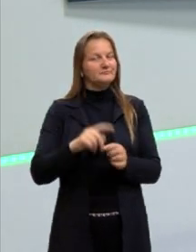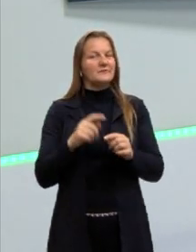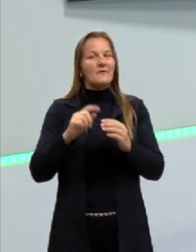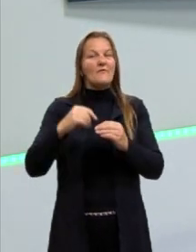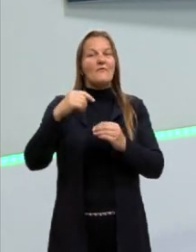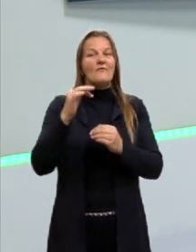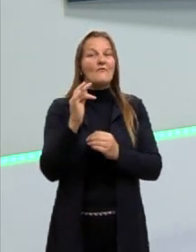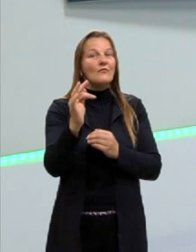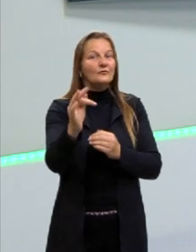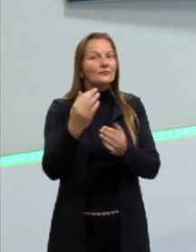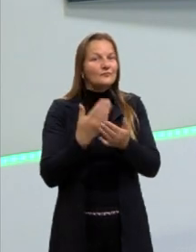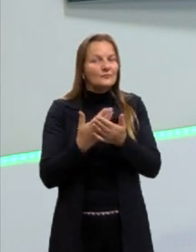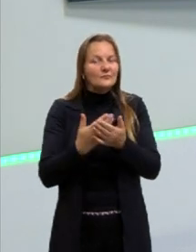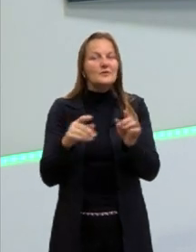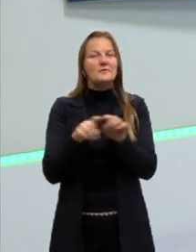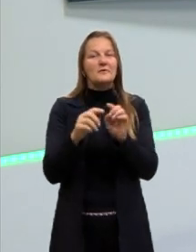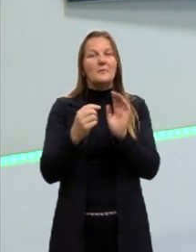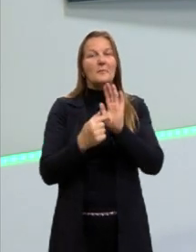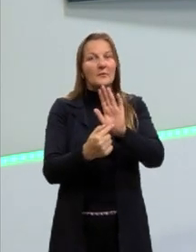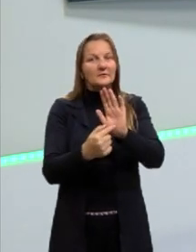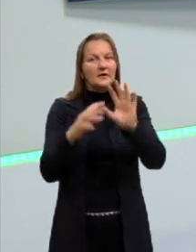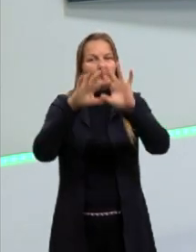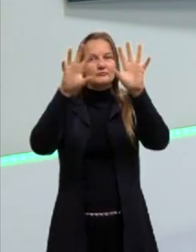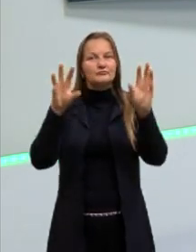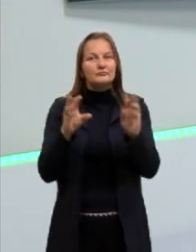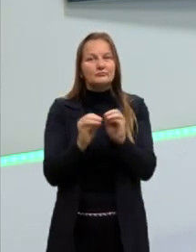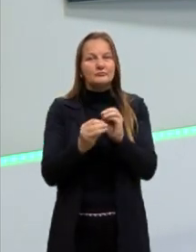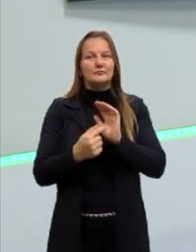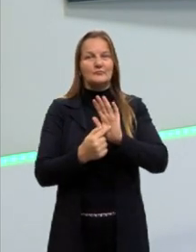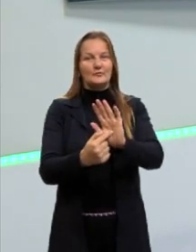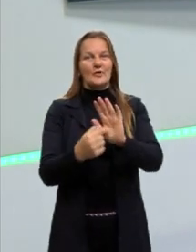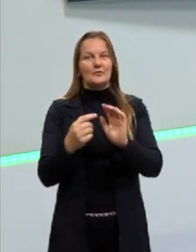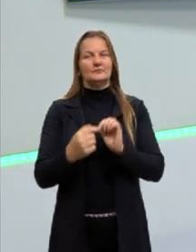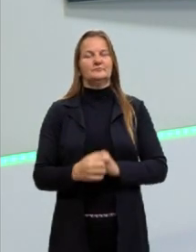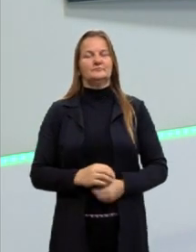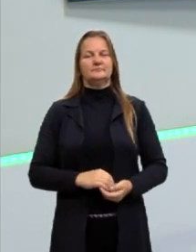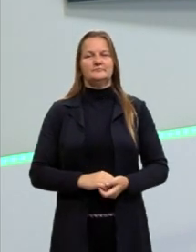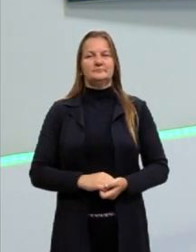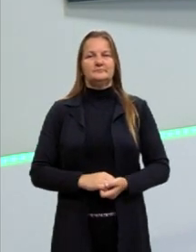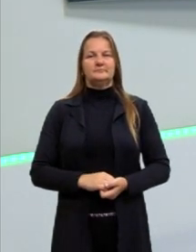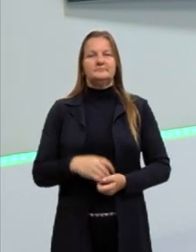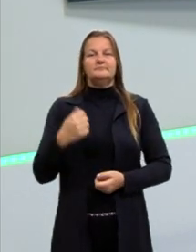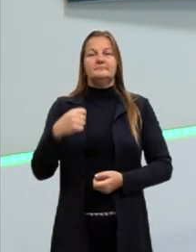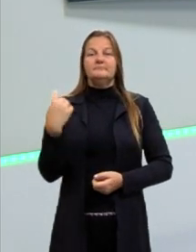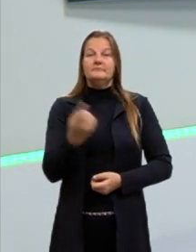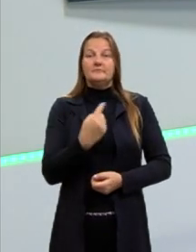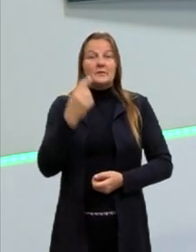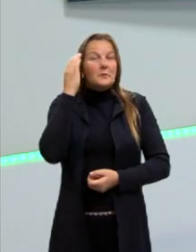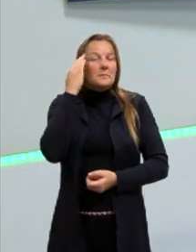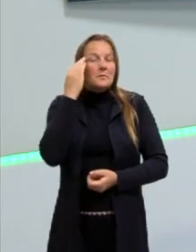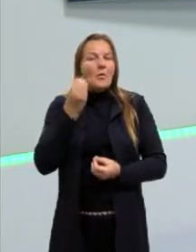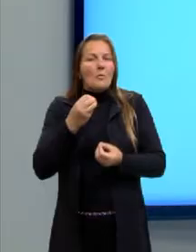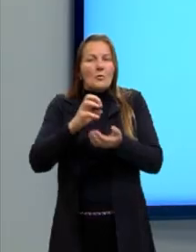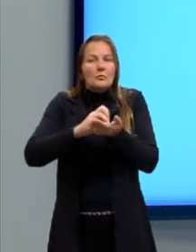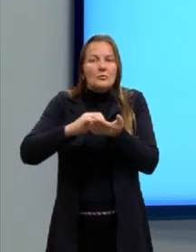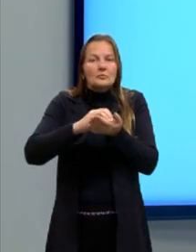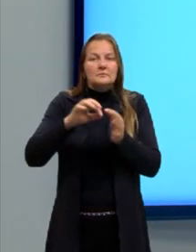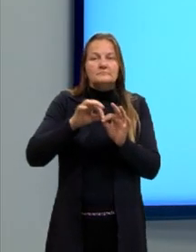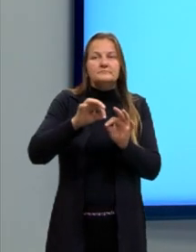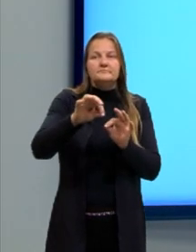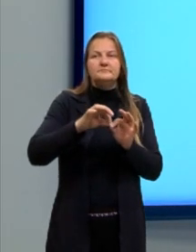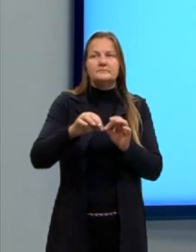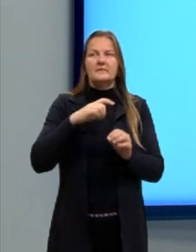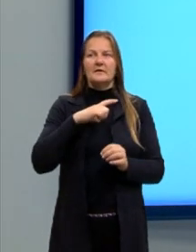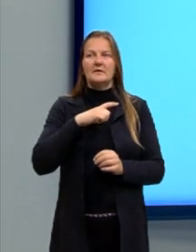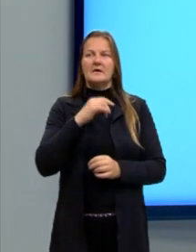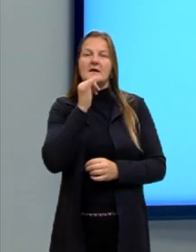aulas eu vou trazendo para vocês um resuminho de tudo, tá? Para a gente entender, então, como calcular essa distância, nós temos